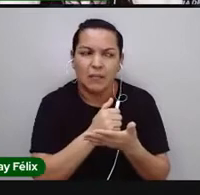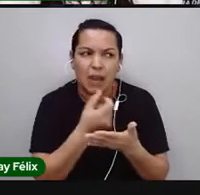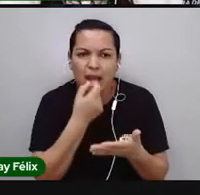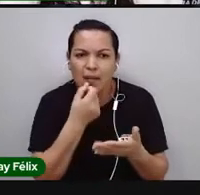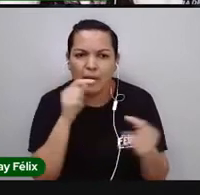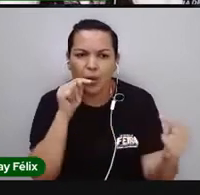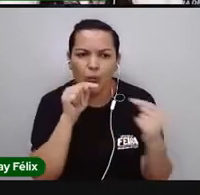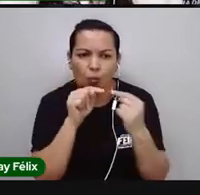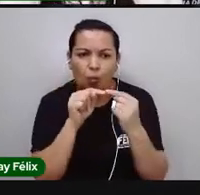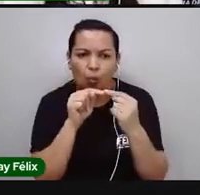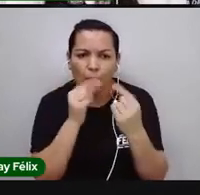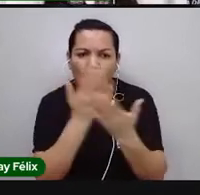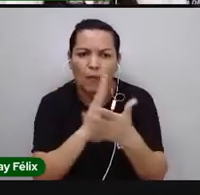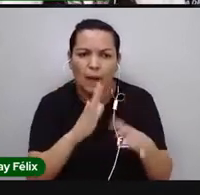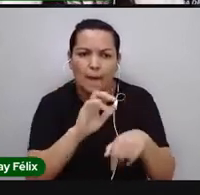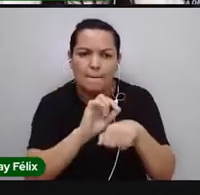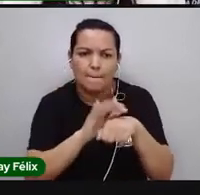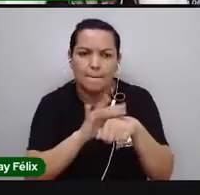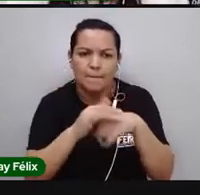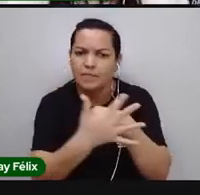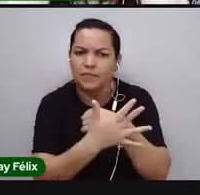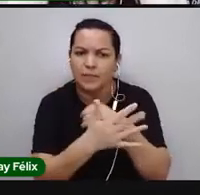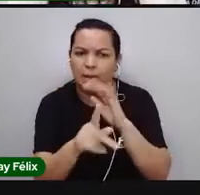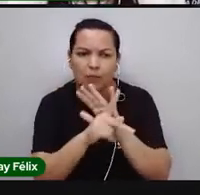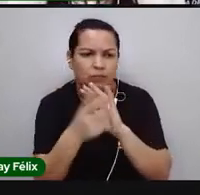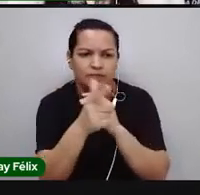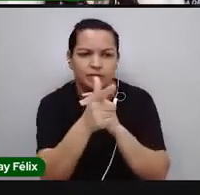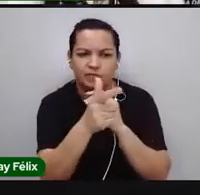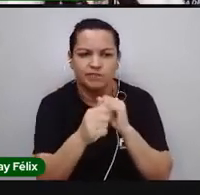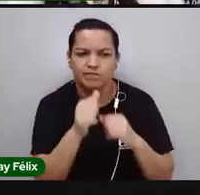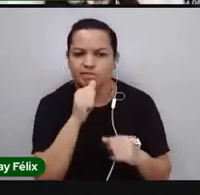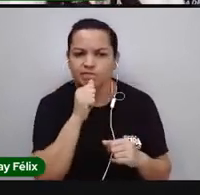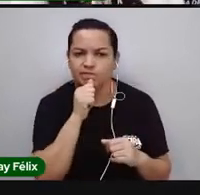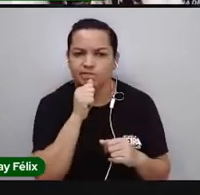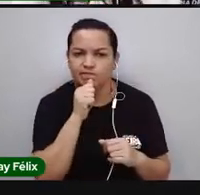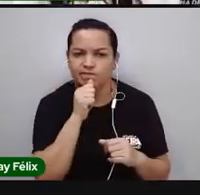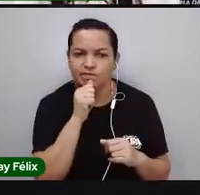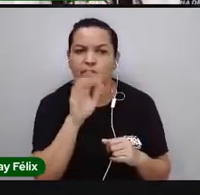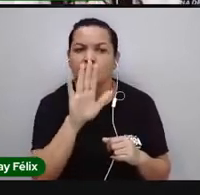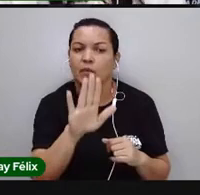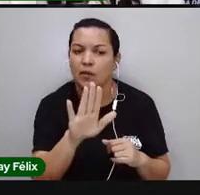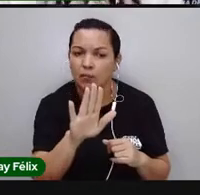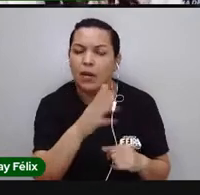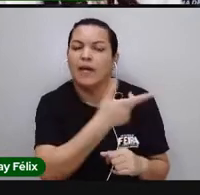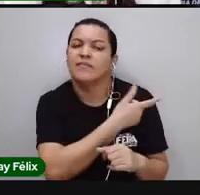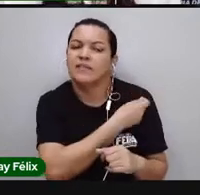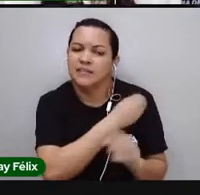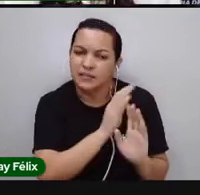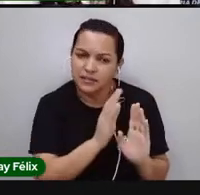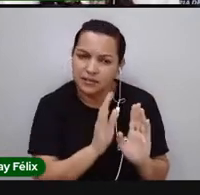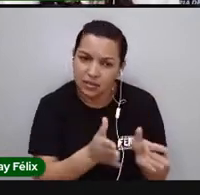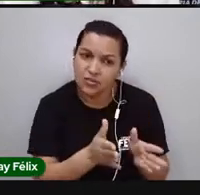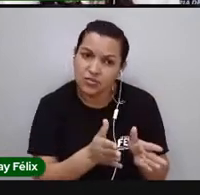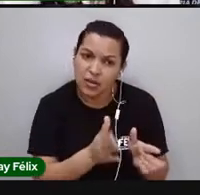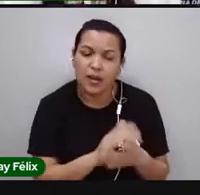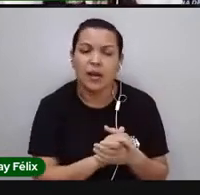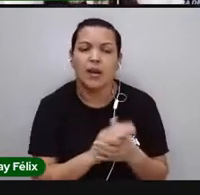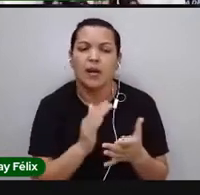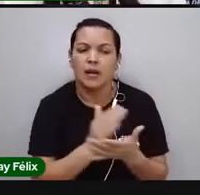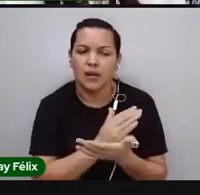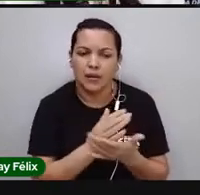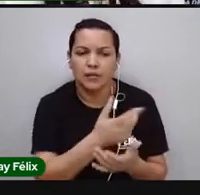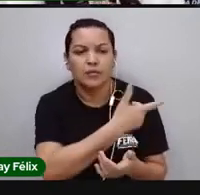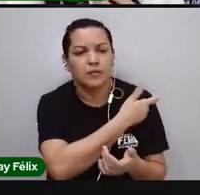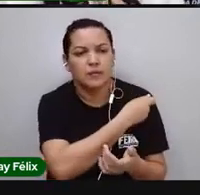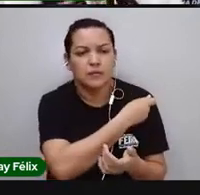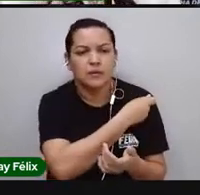específico para a covid. Não existe remédio para a covid, mas a gente já tem a vacina, a gente já tem algumas vacinas, e